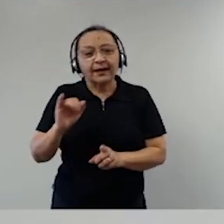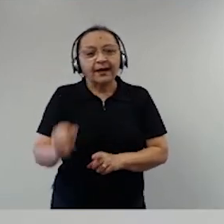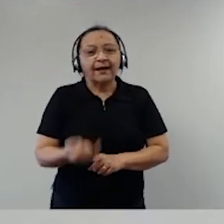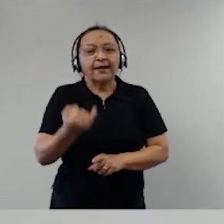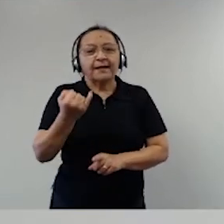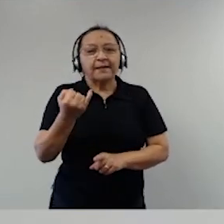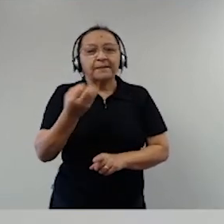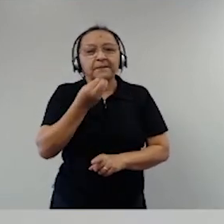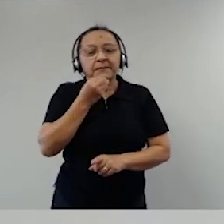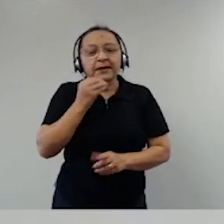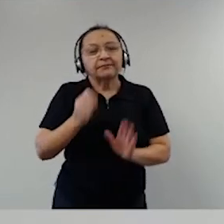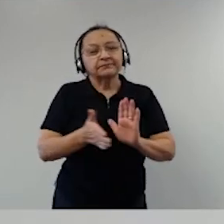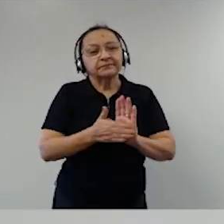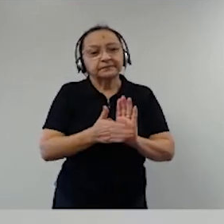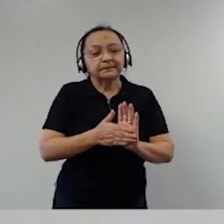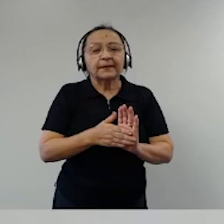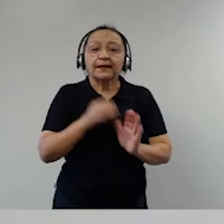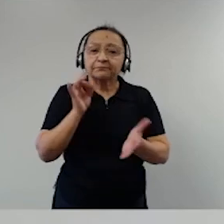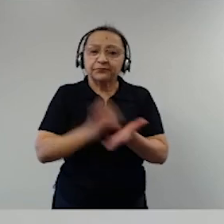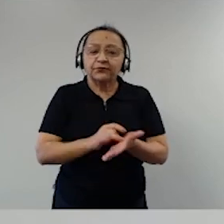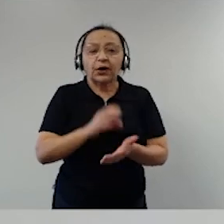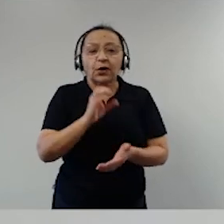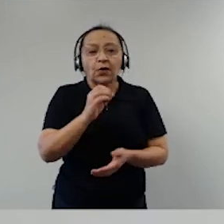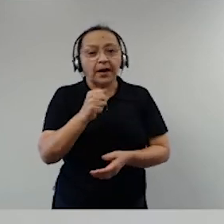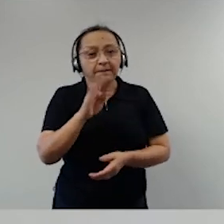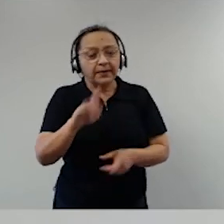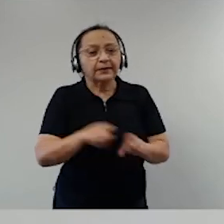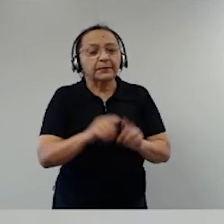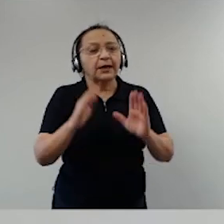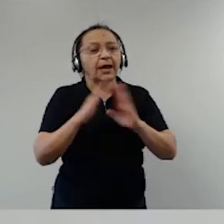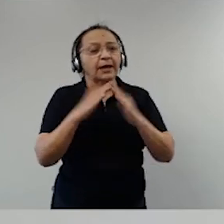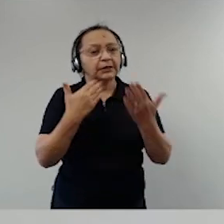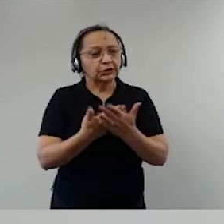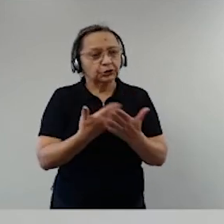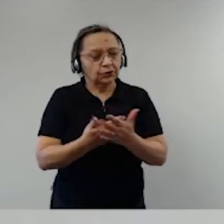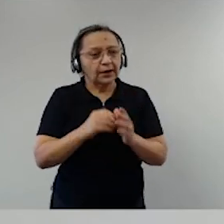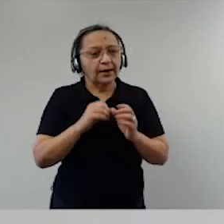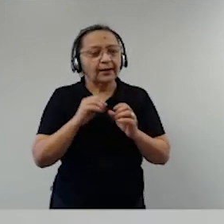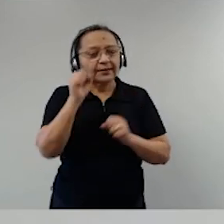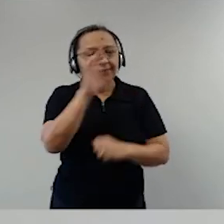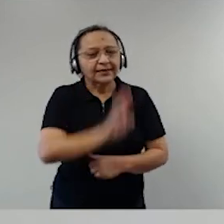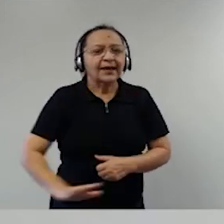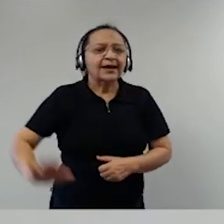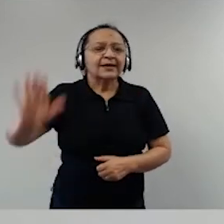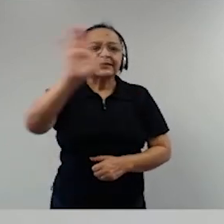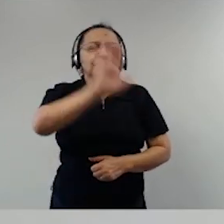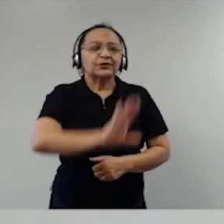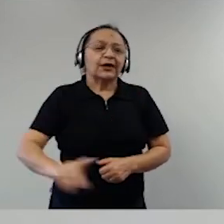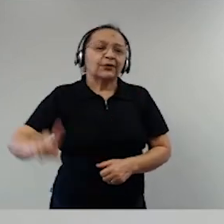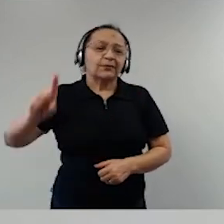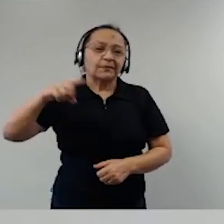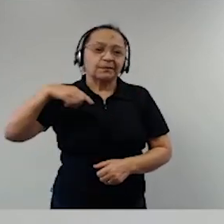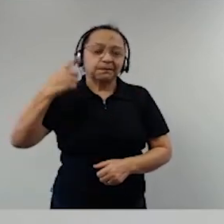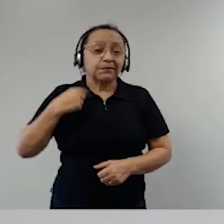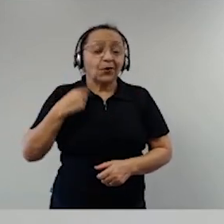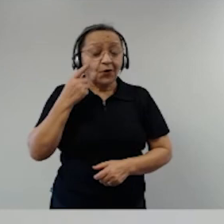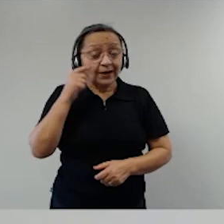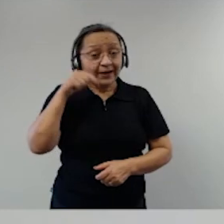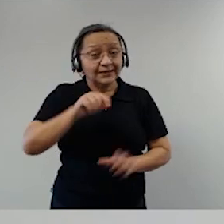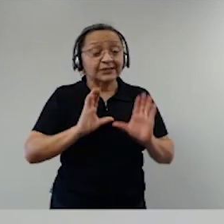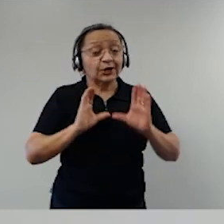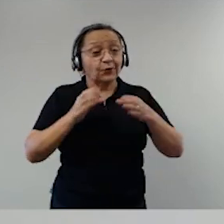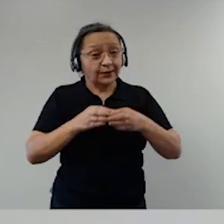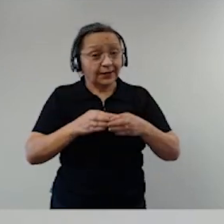parabenizar a própria OAB e a Escola Nacional da Advocacia. Eu ressalto que este congresso é o